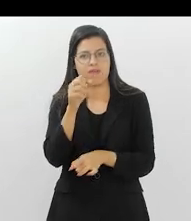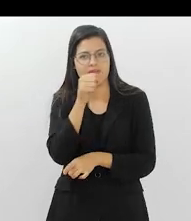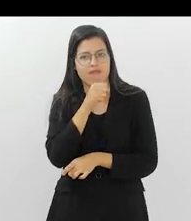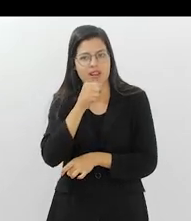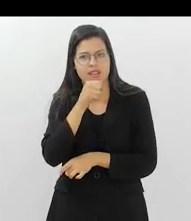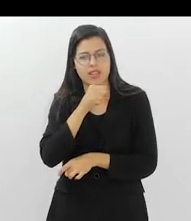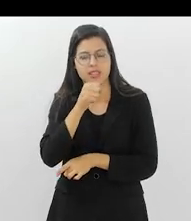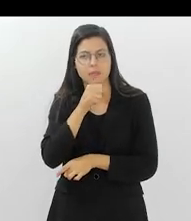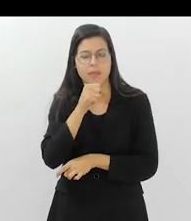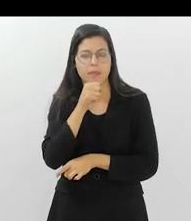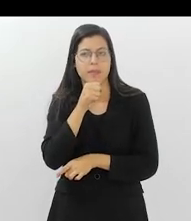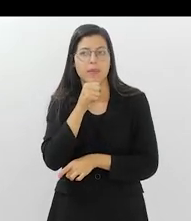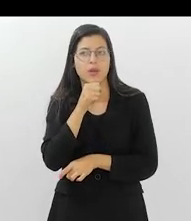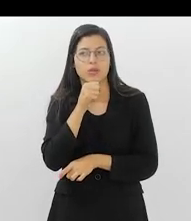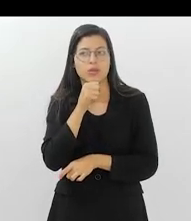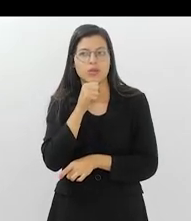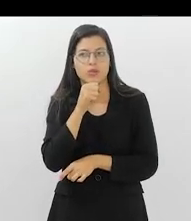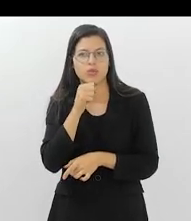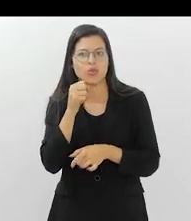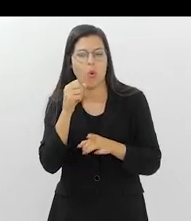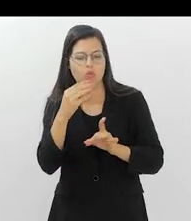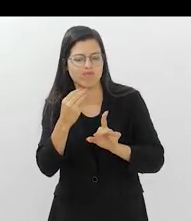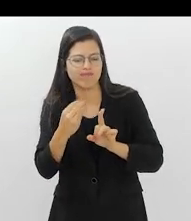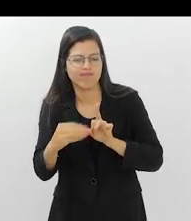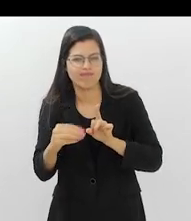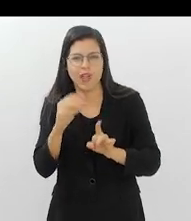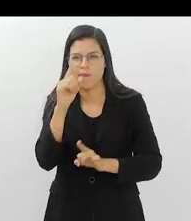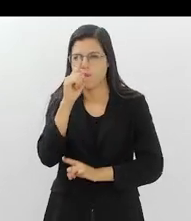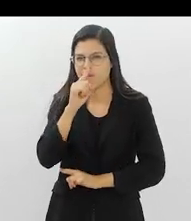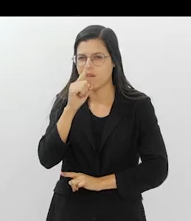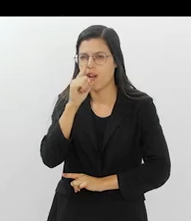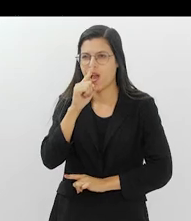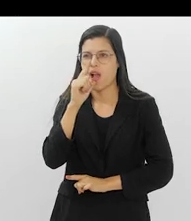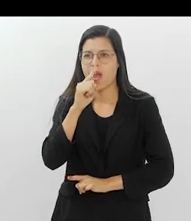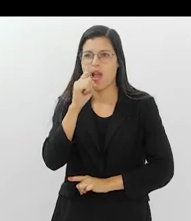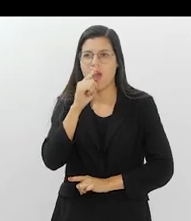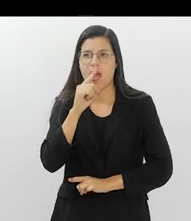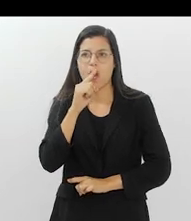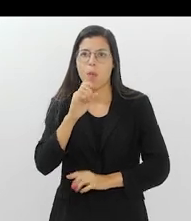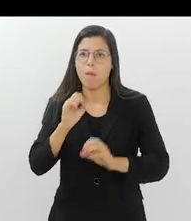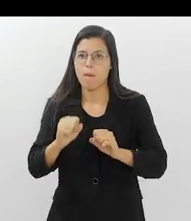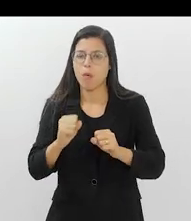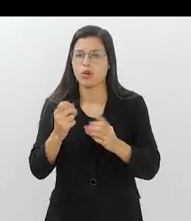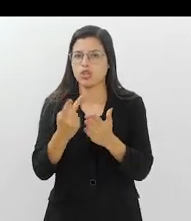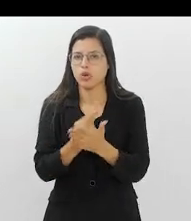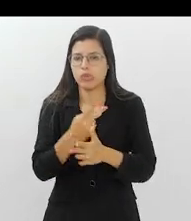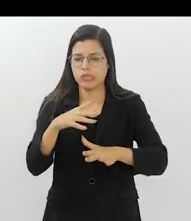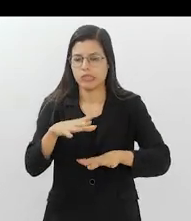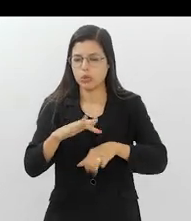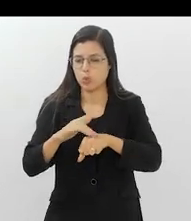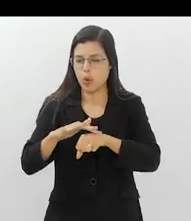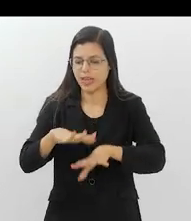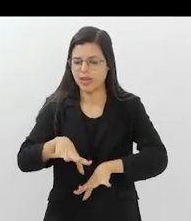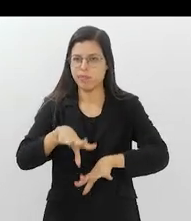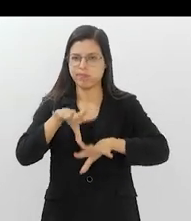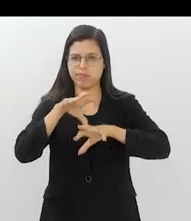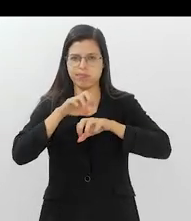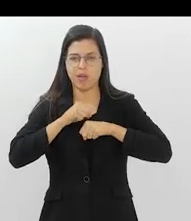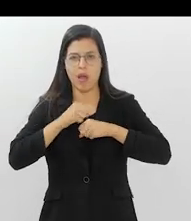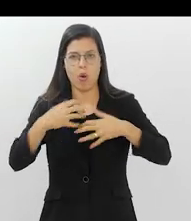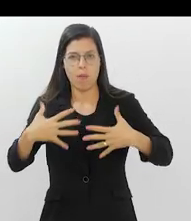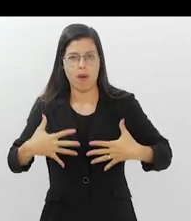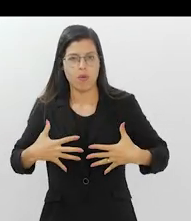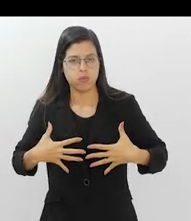envelhecimento, vai ficando fragilizado e aí fica predisposto a ter mais infecções, né? Como as